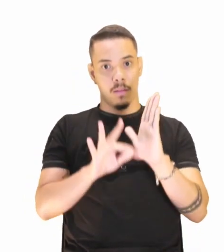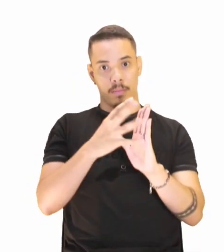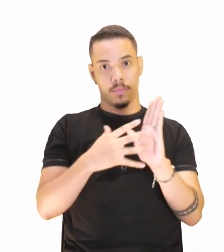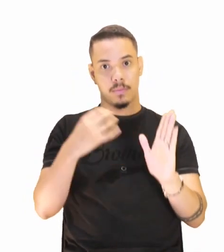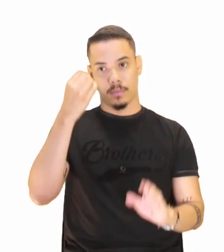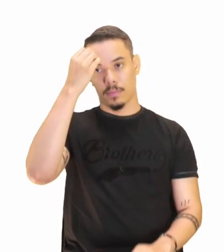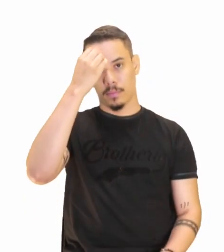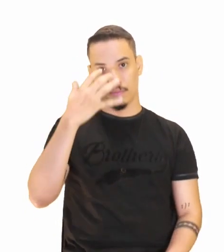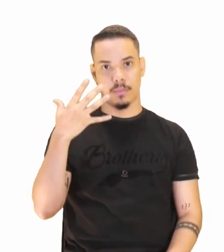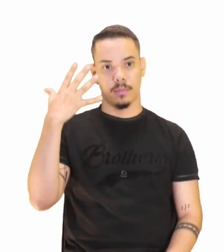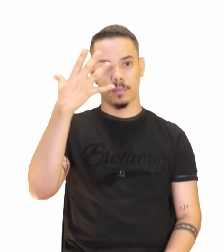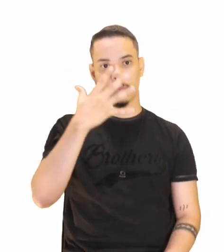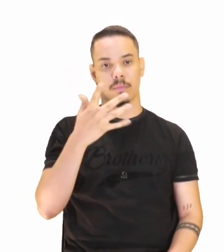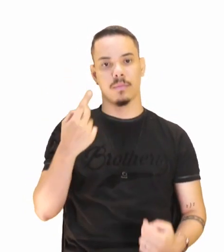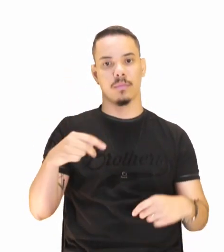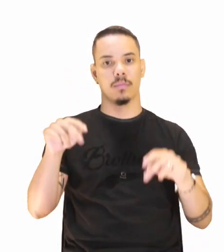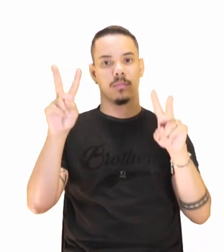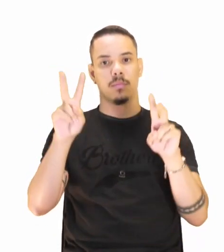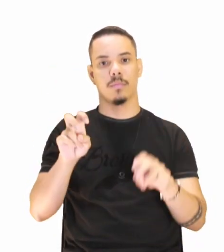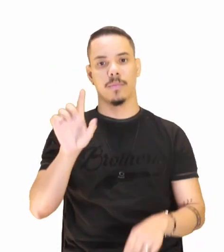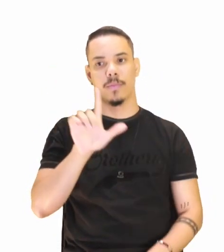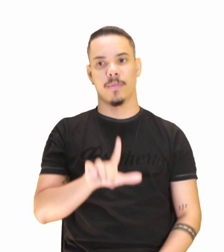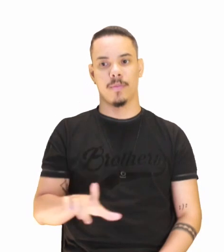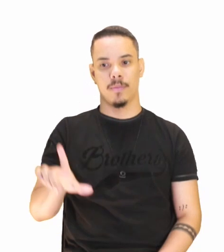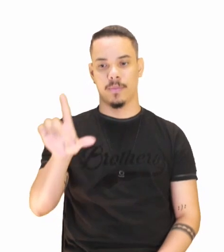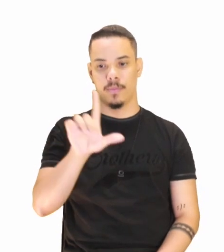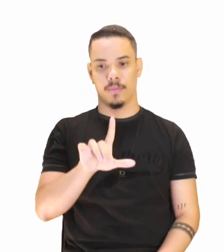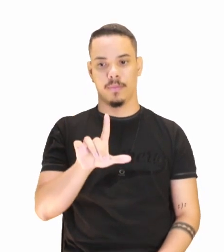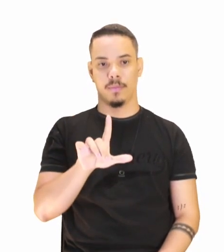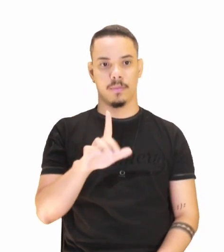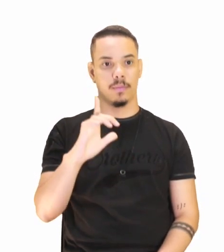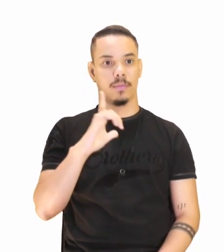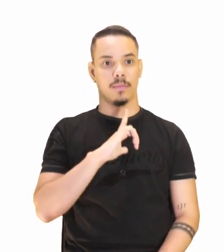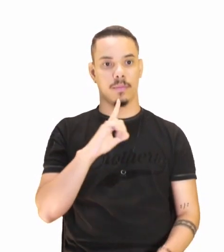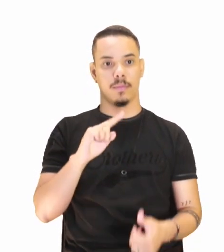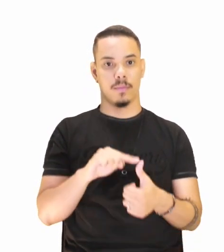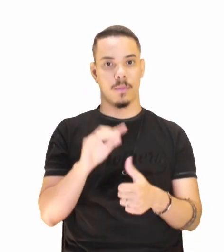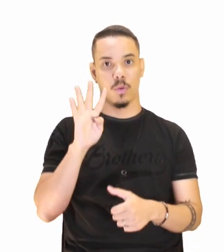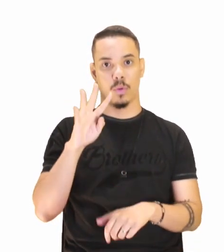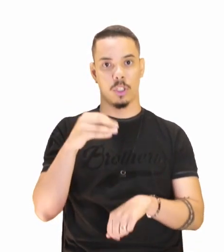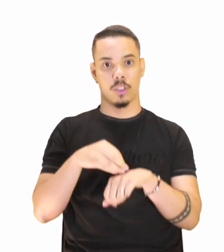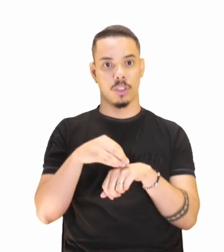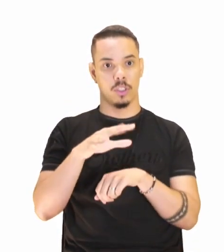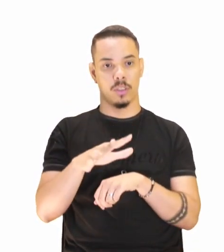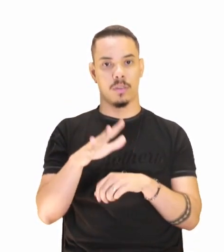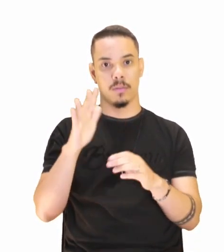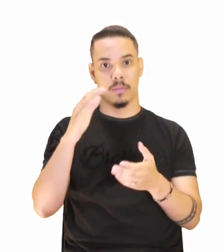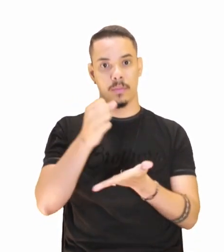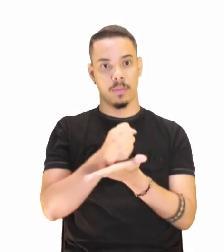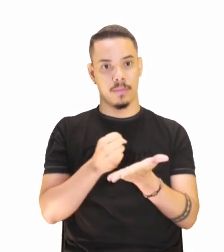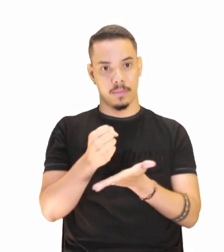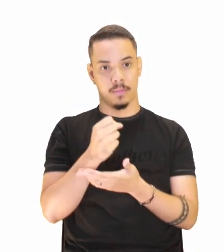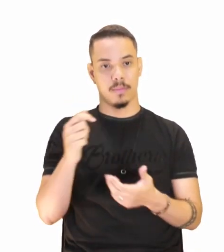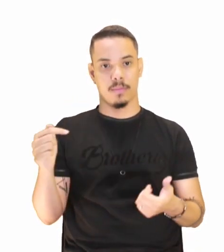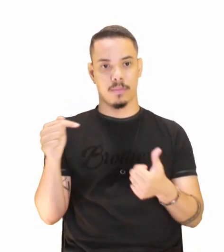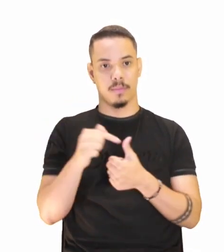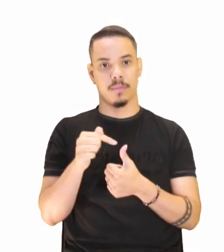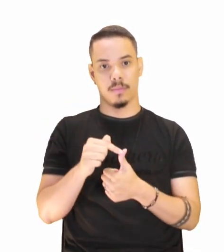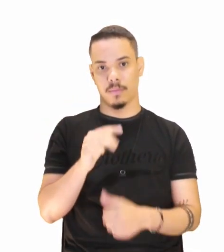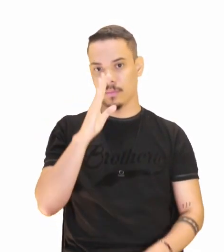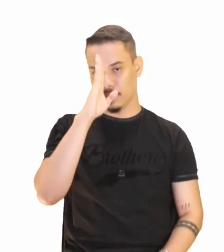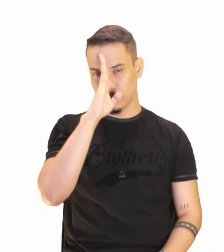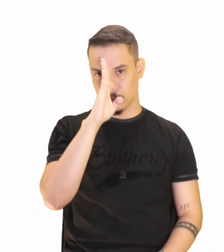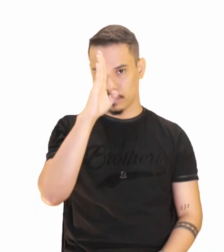referente aí à literatura. Temos aí quatro dicas básicas. A primeira. O principal